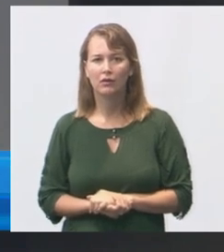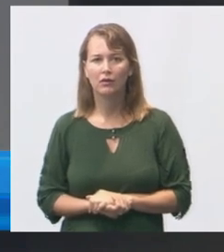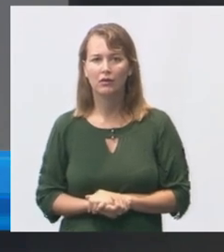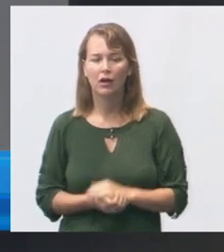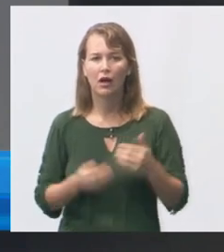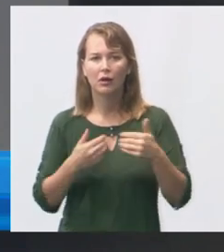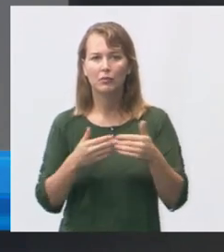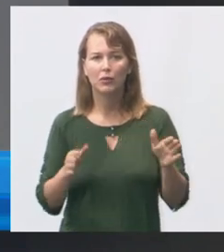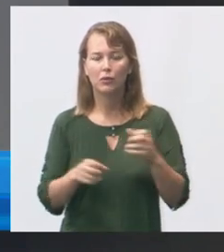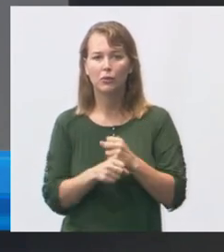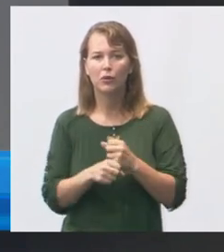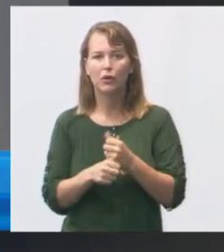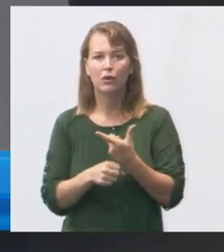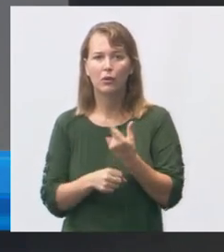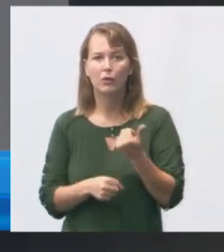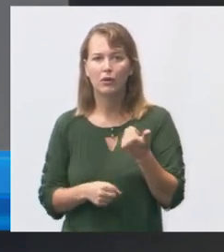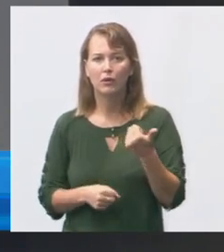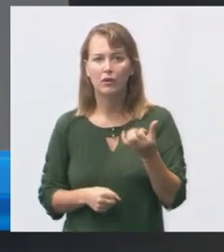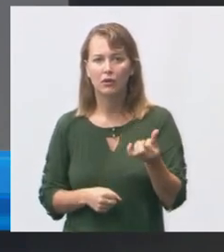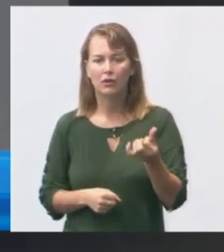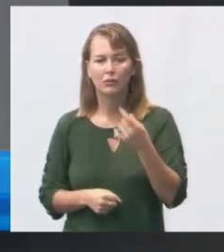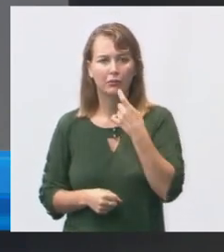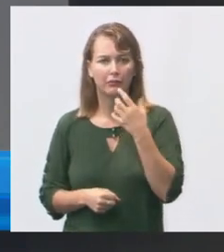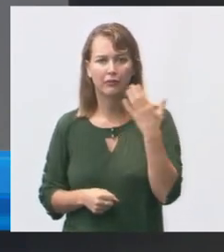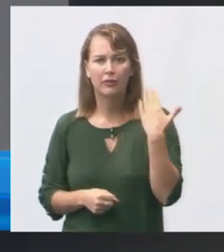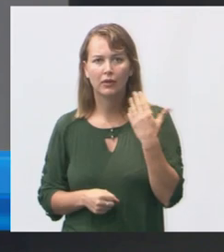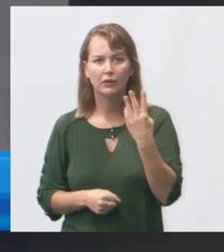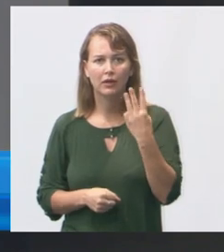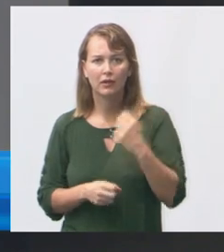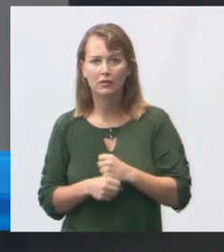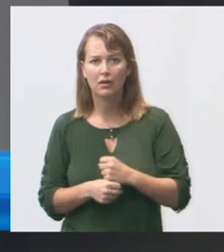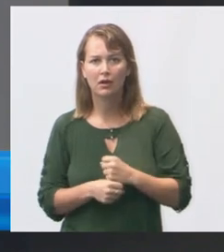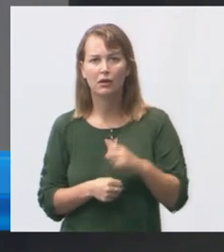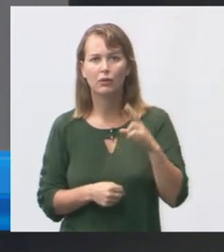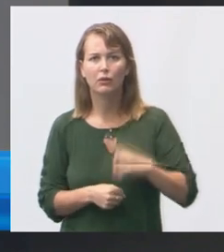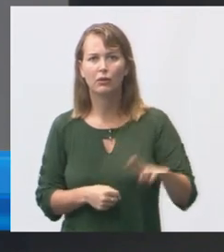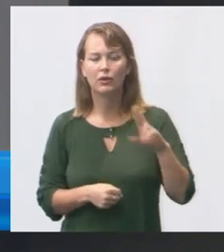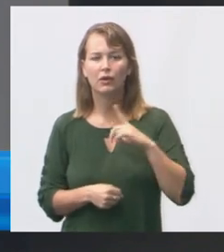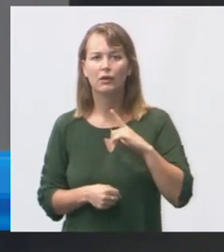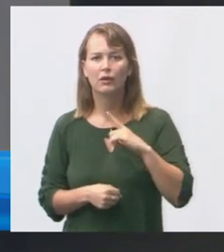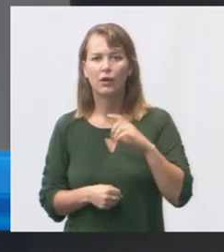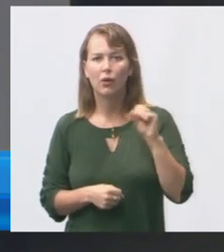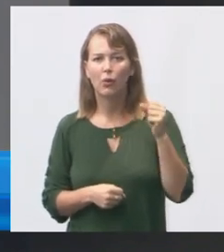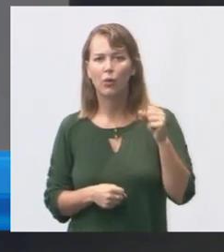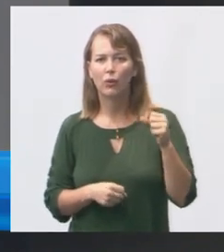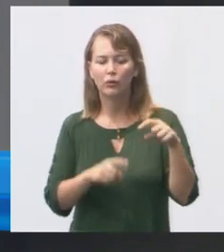2016 recentemente o imóvel tá com 3 anos de uso né possui 8 consultórios